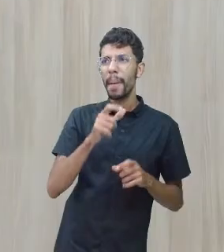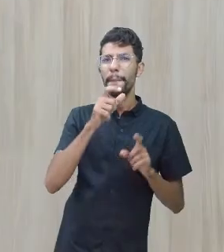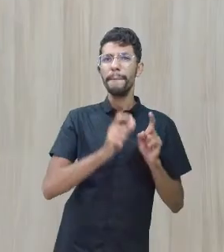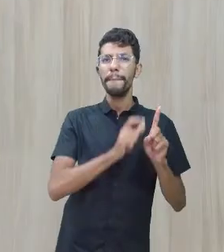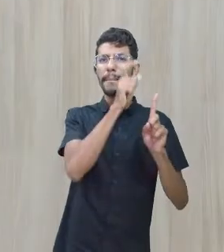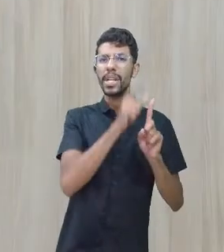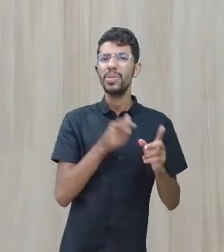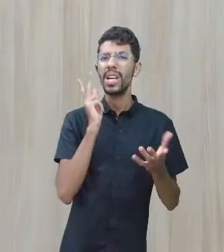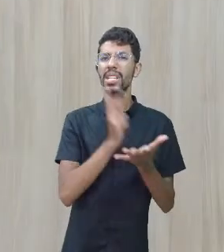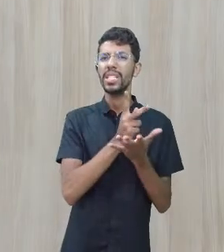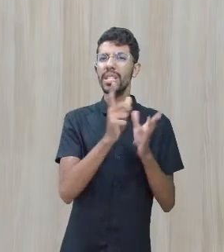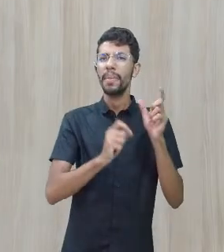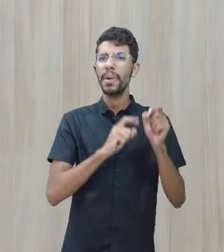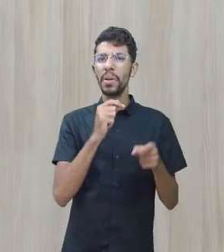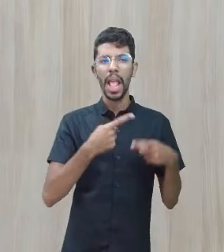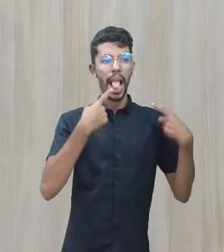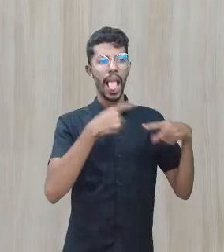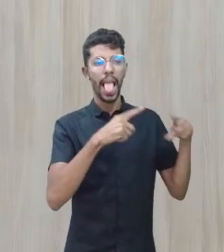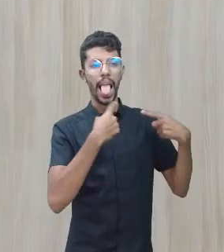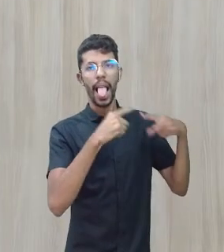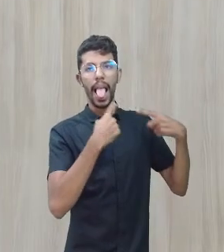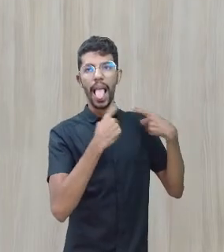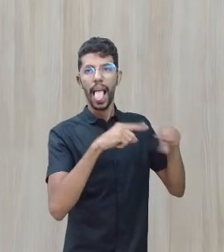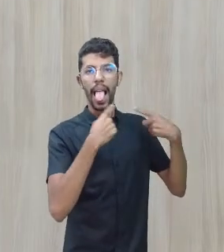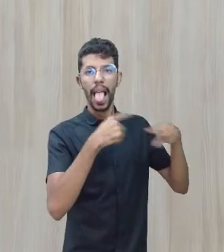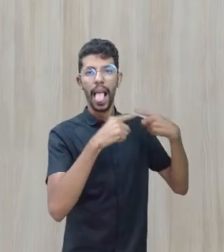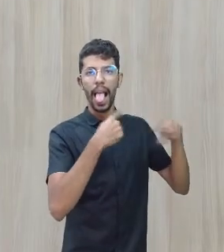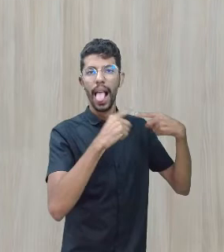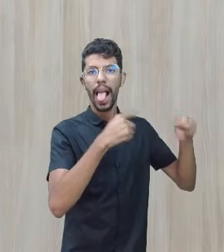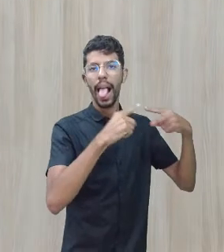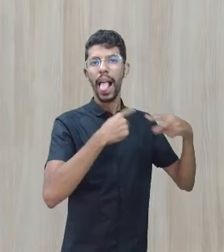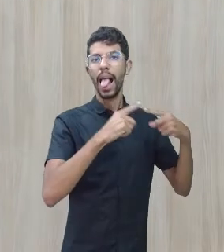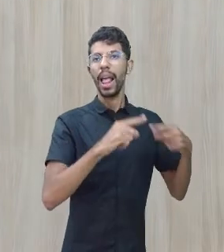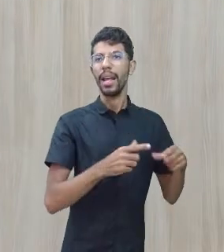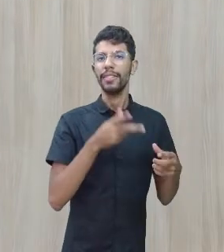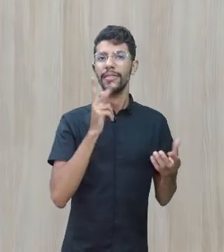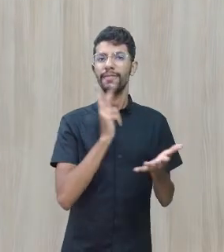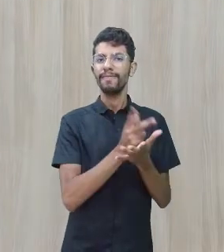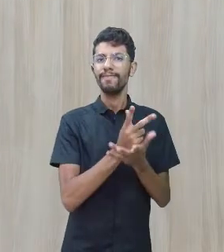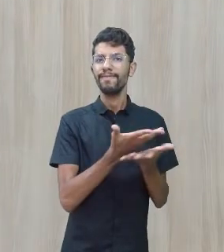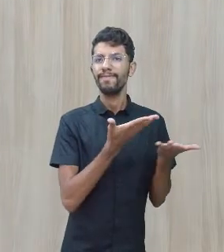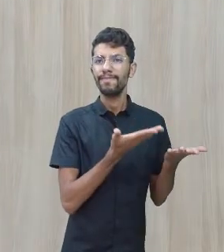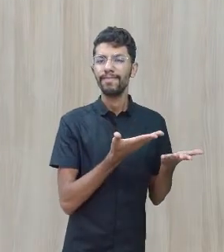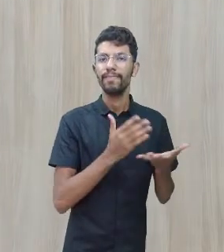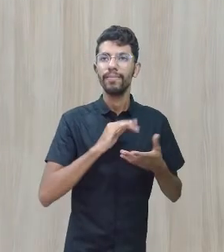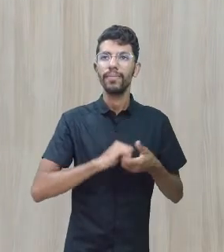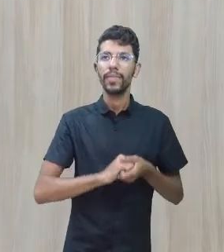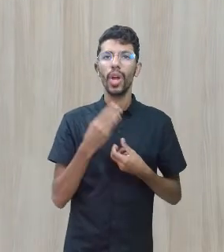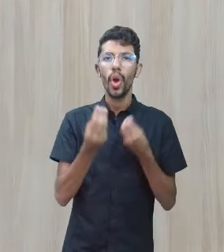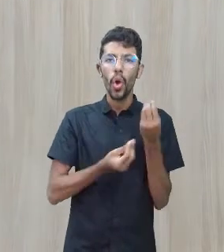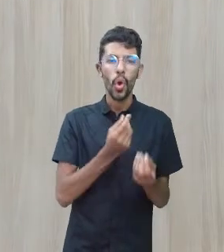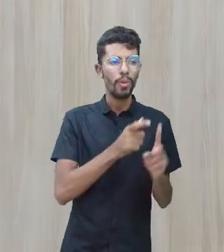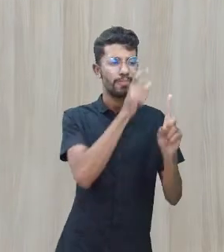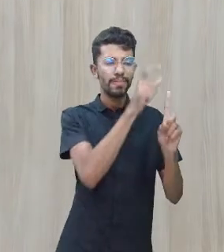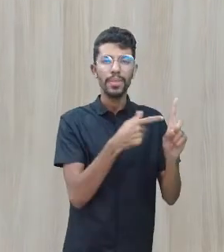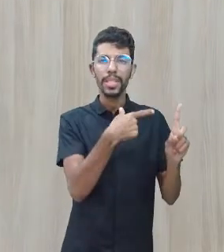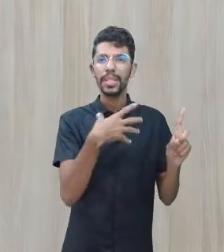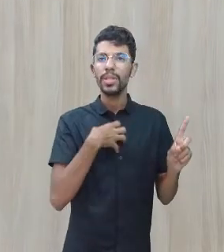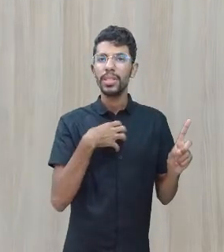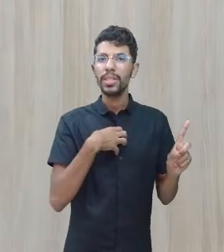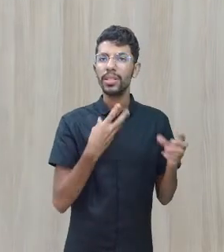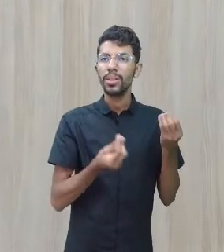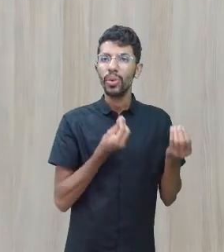motivo de chacota, é sempre zombado, é sempre empurrado? Como é que ela se sente?